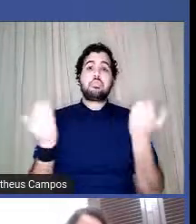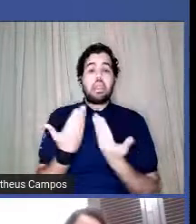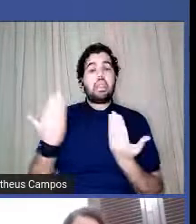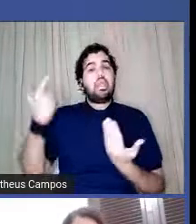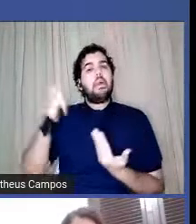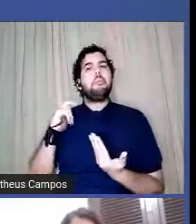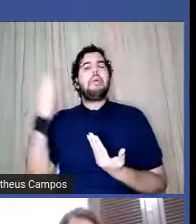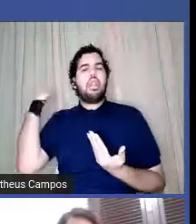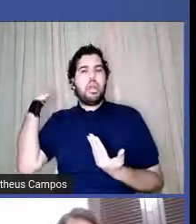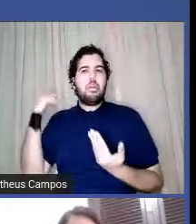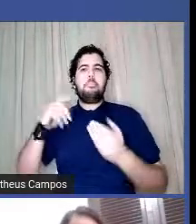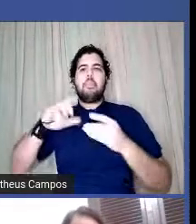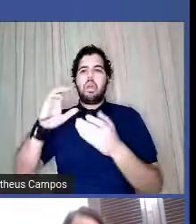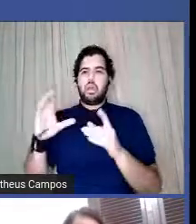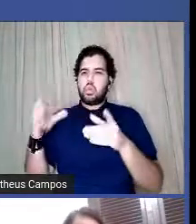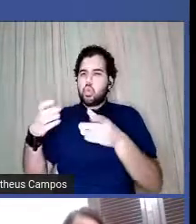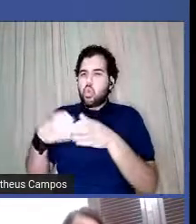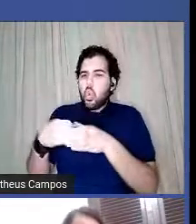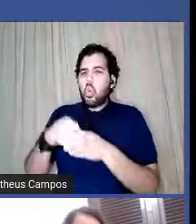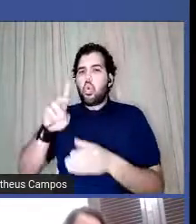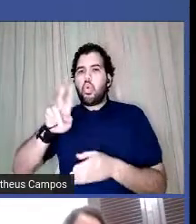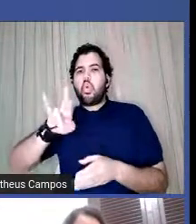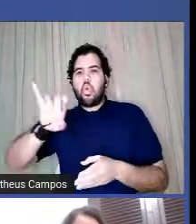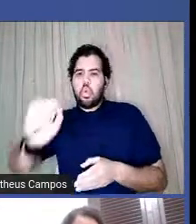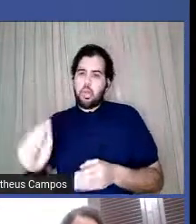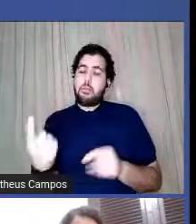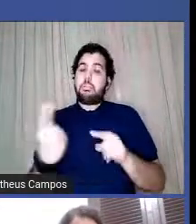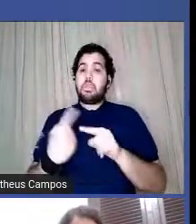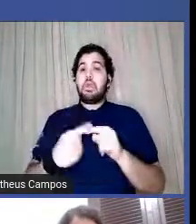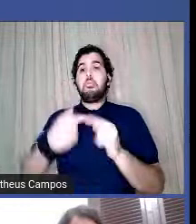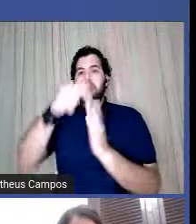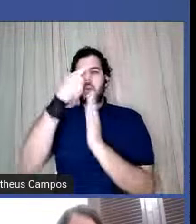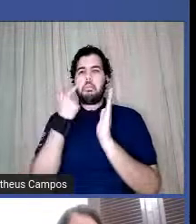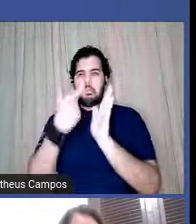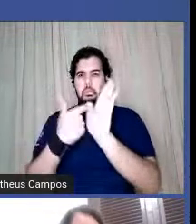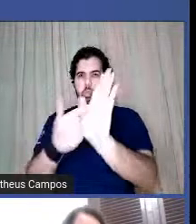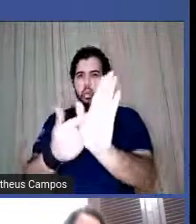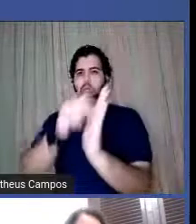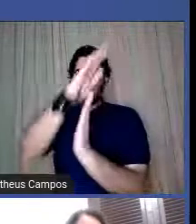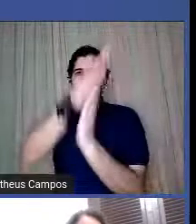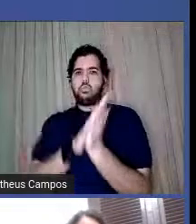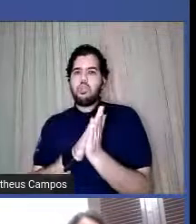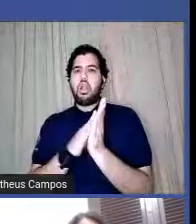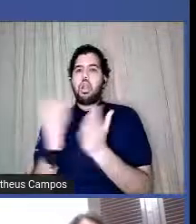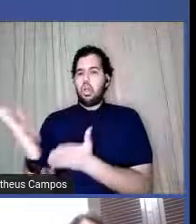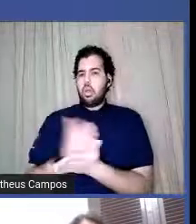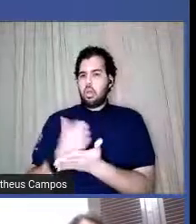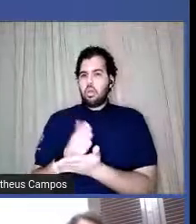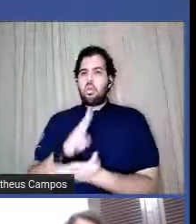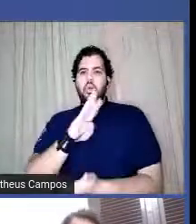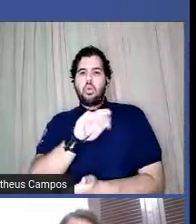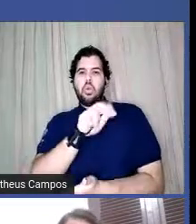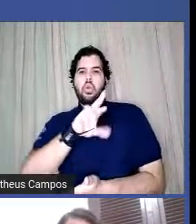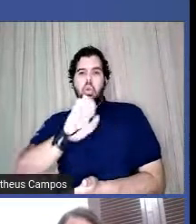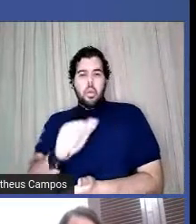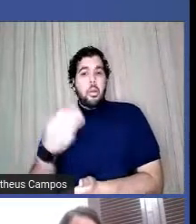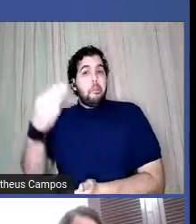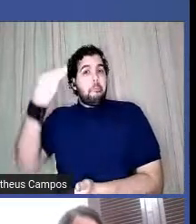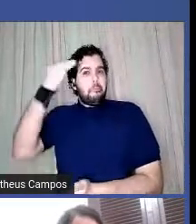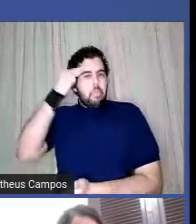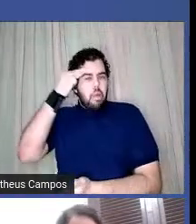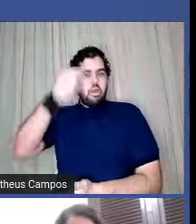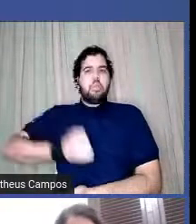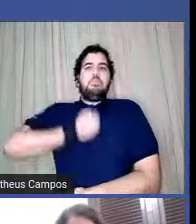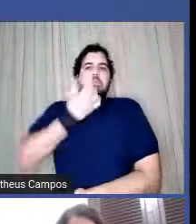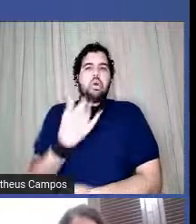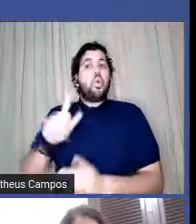também. E eu trouxe também para vocês a capa do nosso livro, Barrosas, Memória e Poesia, que foi uma outra